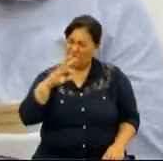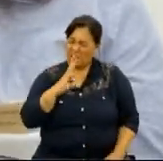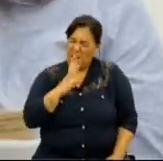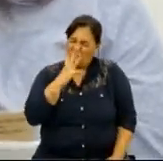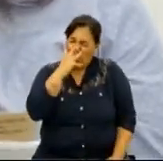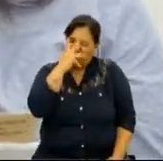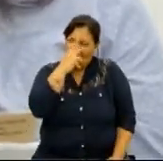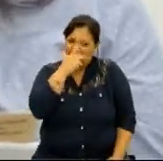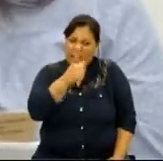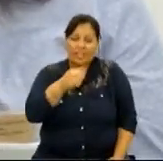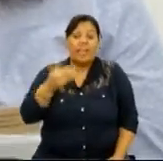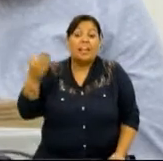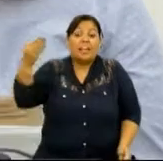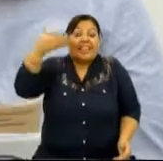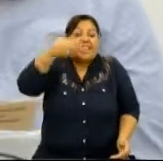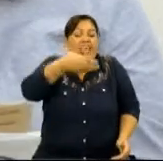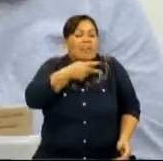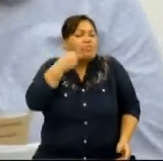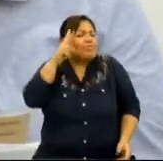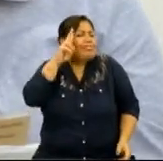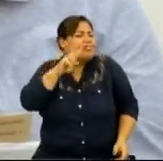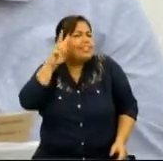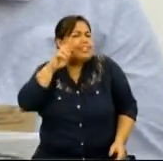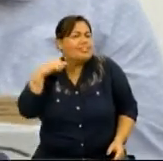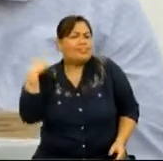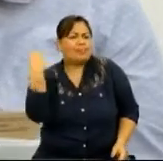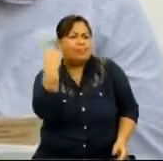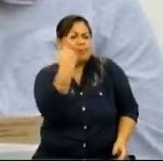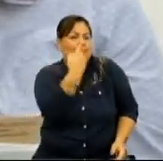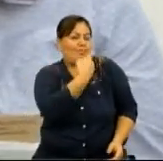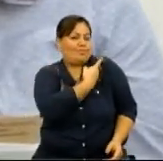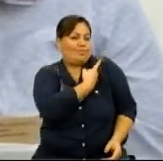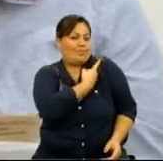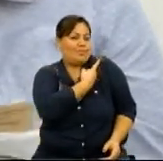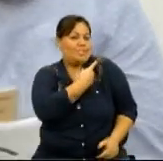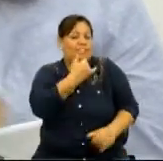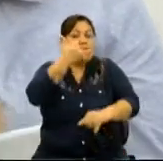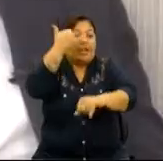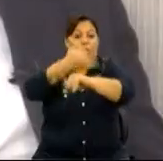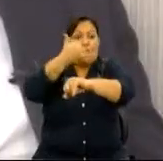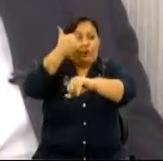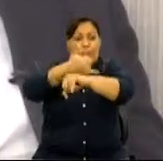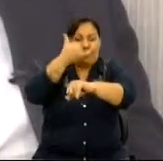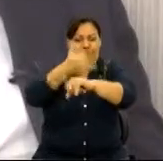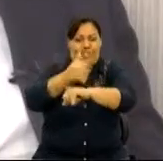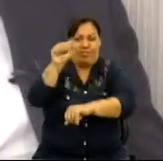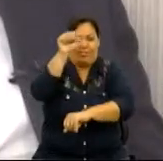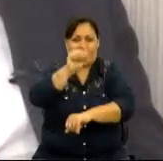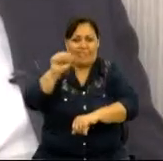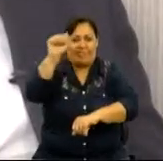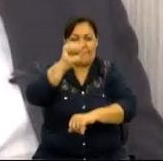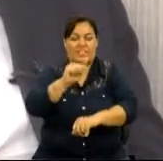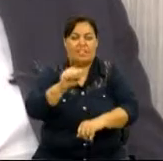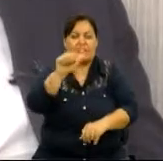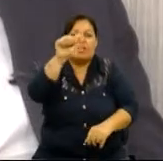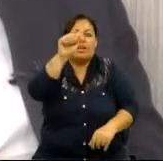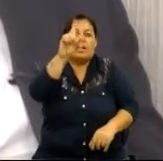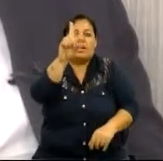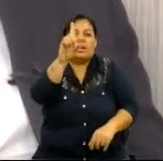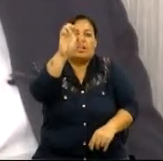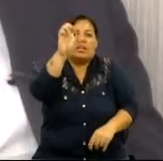maravilhosa e que quem está aqui para contar essa história para nós é o superintendente da fundação,